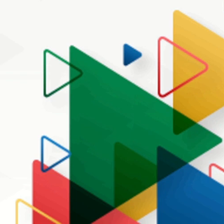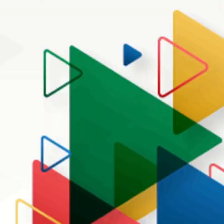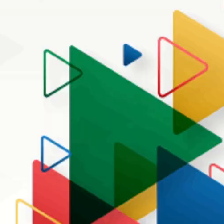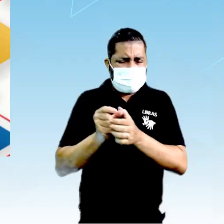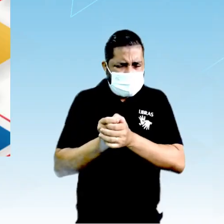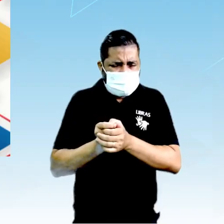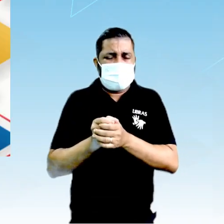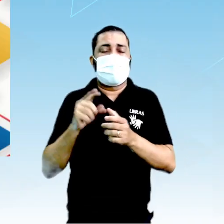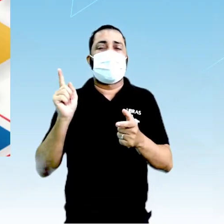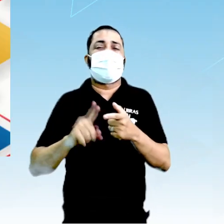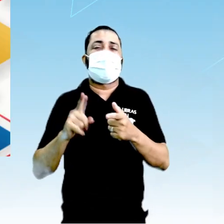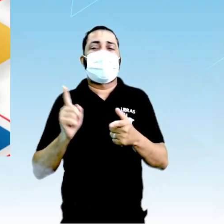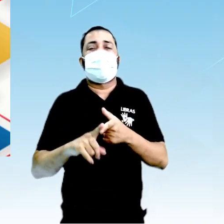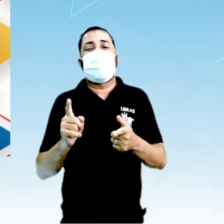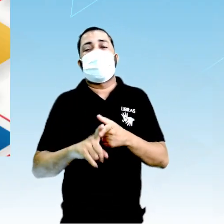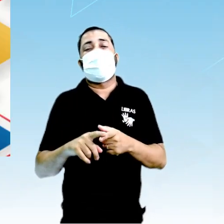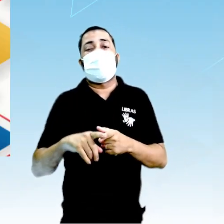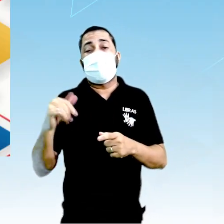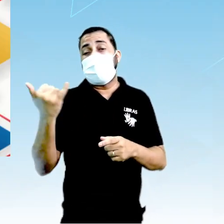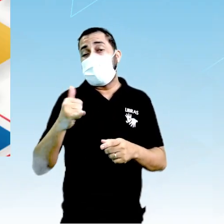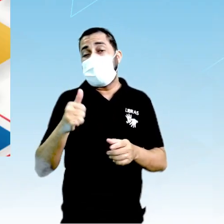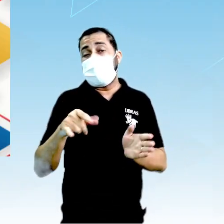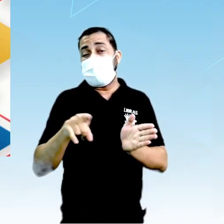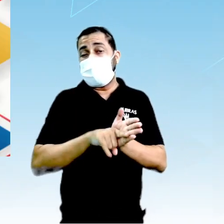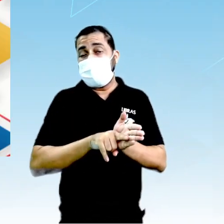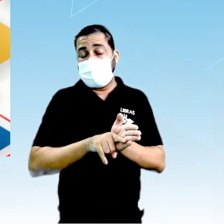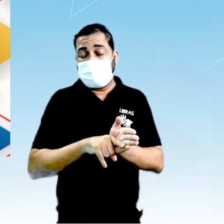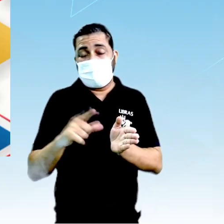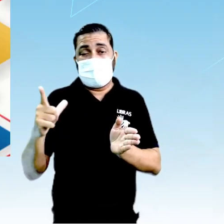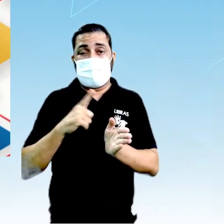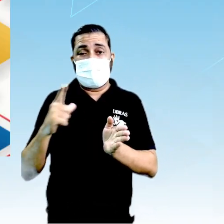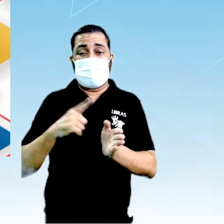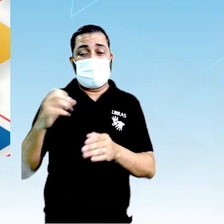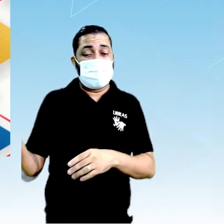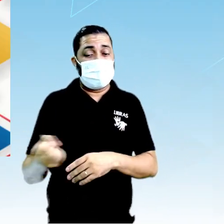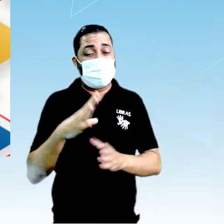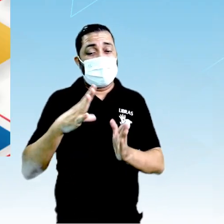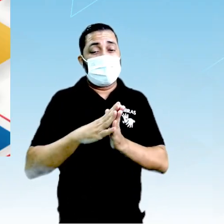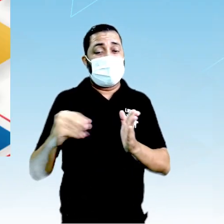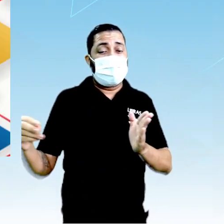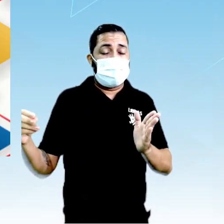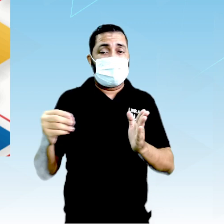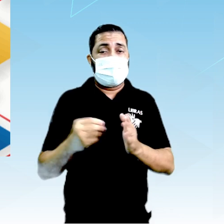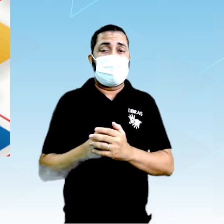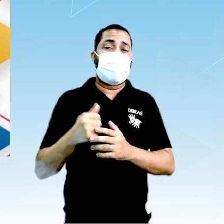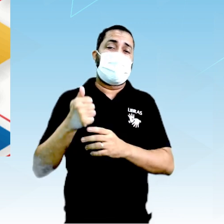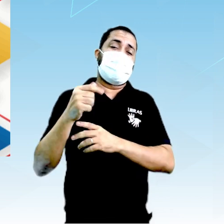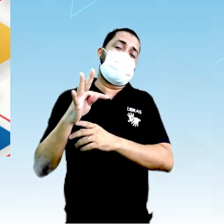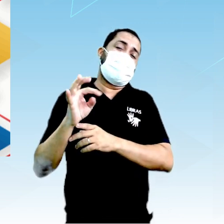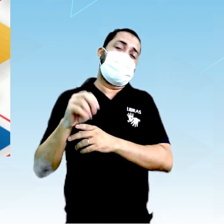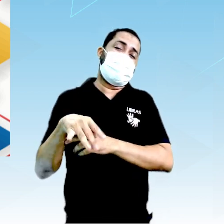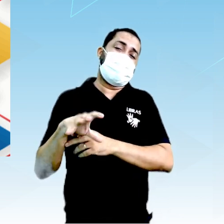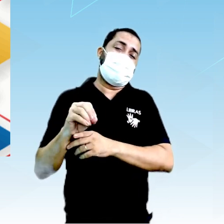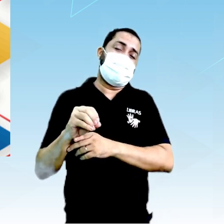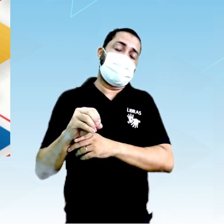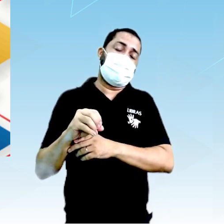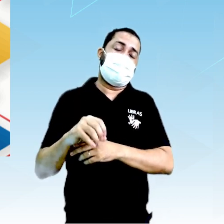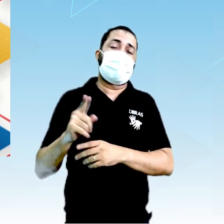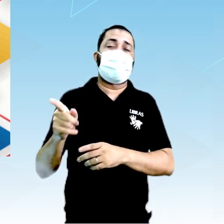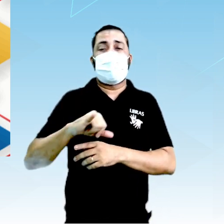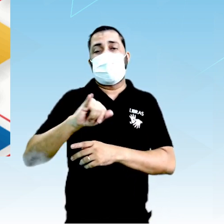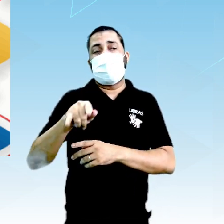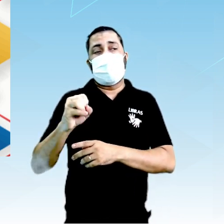carga negativa. Daí ele inaugura um novo modelo atômico, o modelo atômico do Joseph John Thomson.